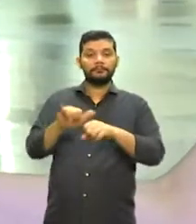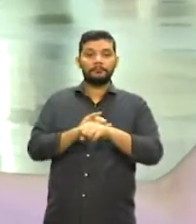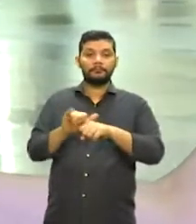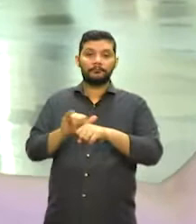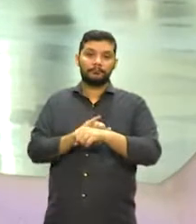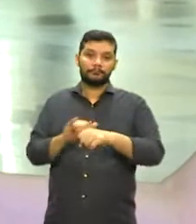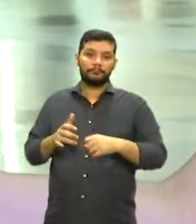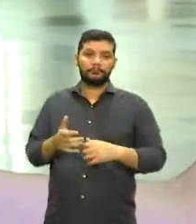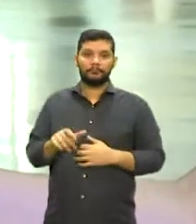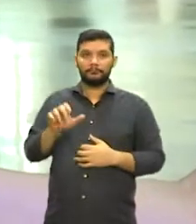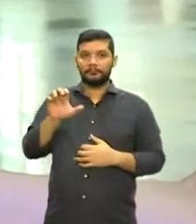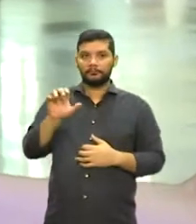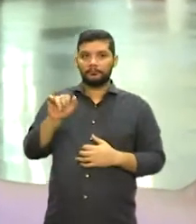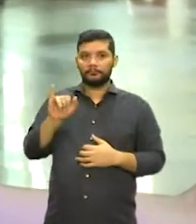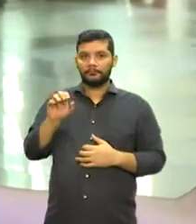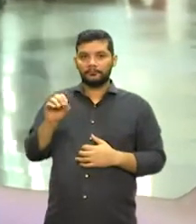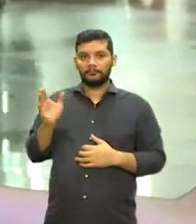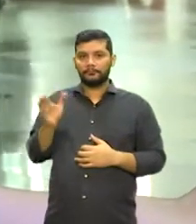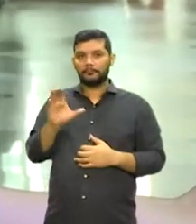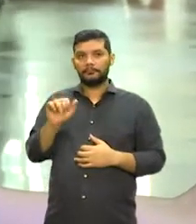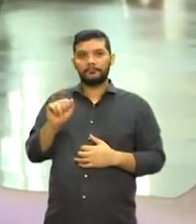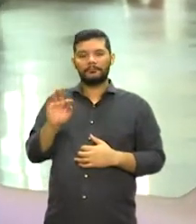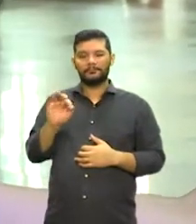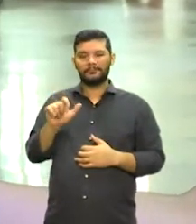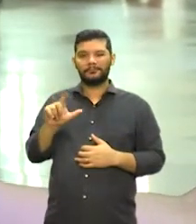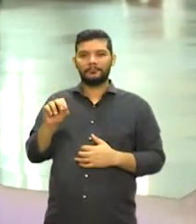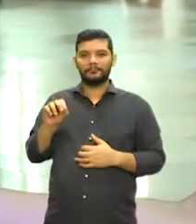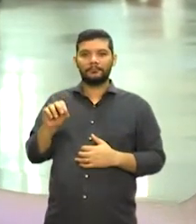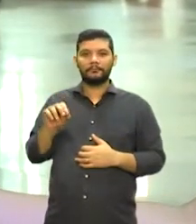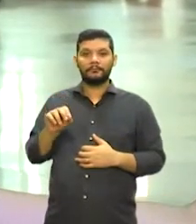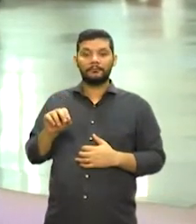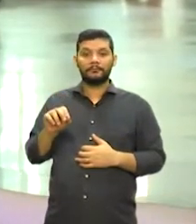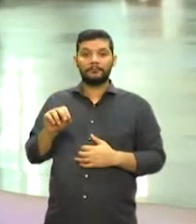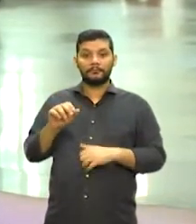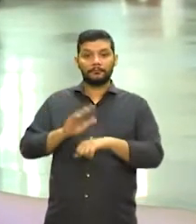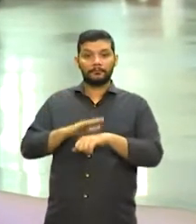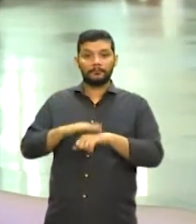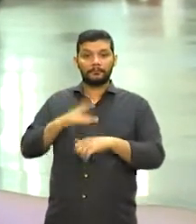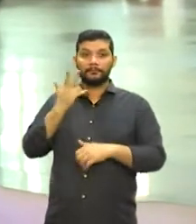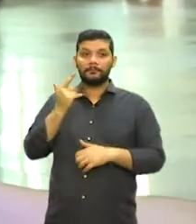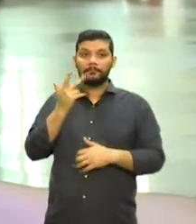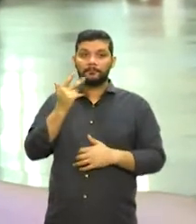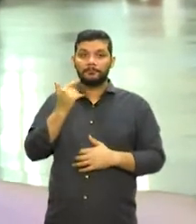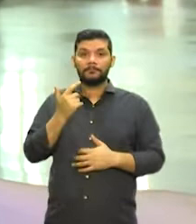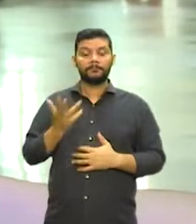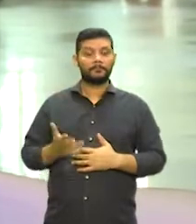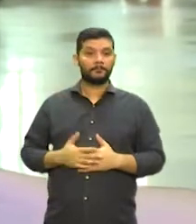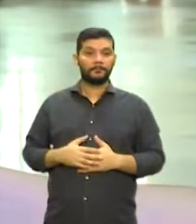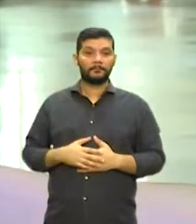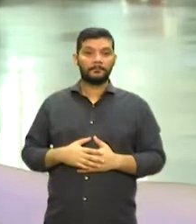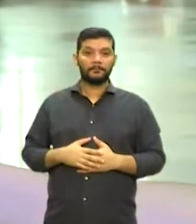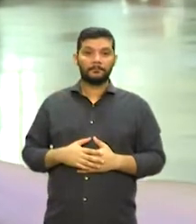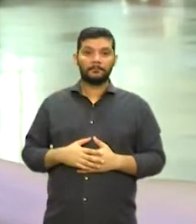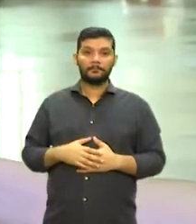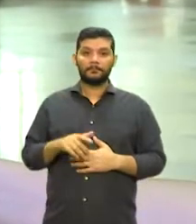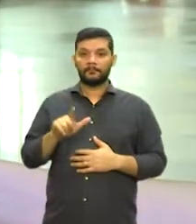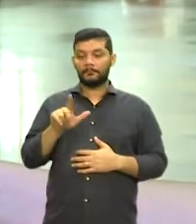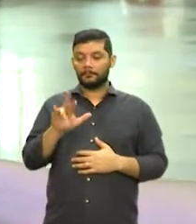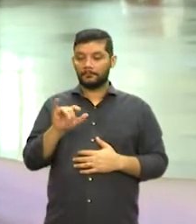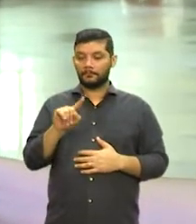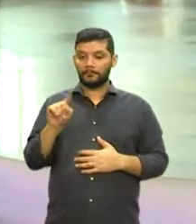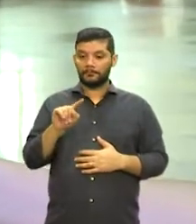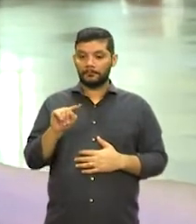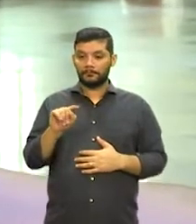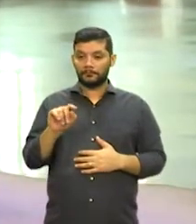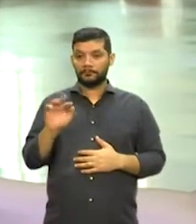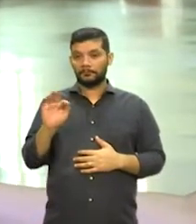com o Caio Castelo, que é um produtor, que é um compositor cearense, muito bom, e o Ivan Ferraro, que também